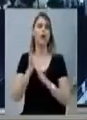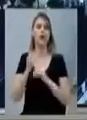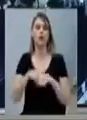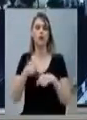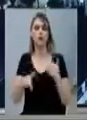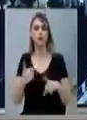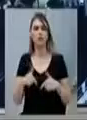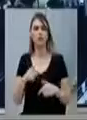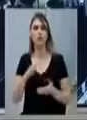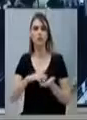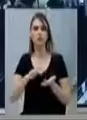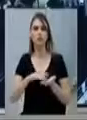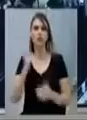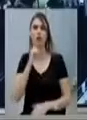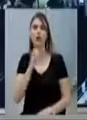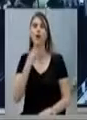Secretário ganha bem.